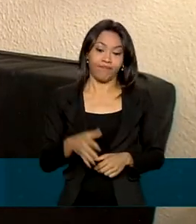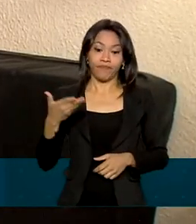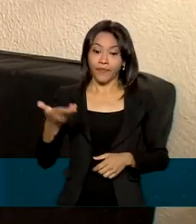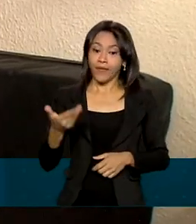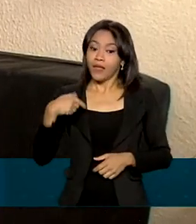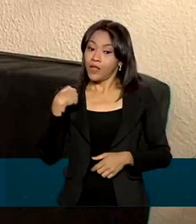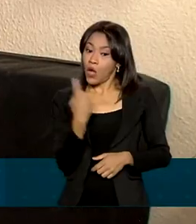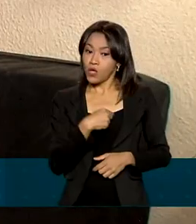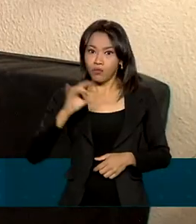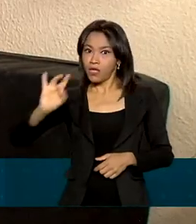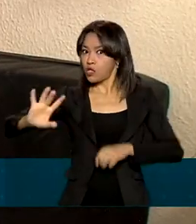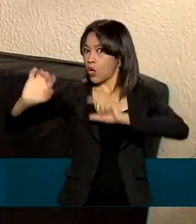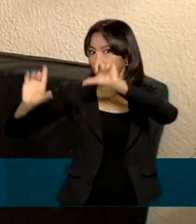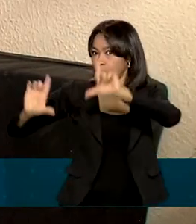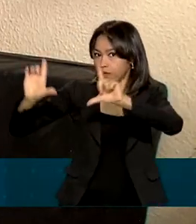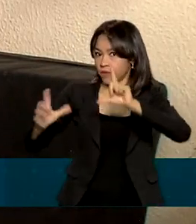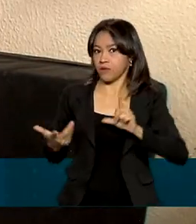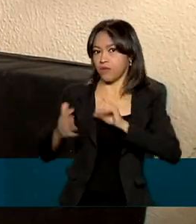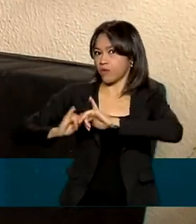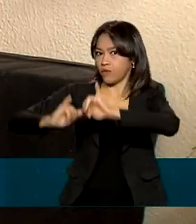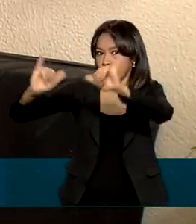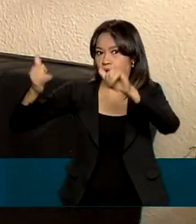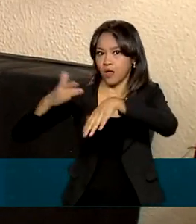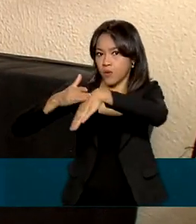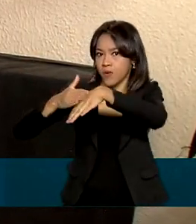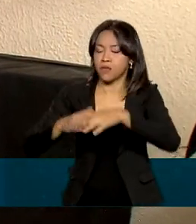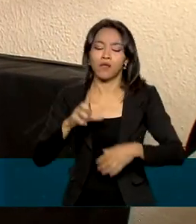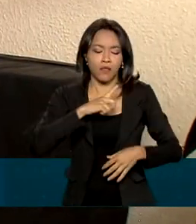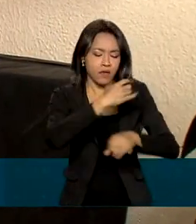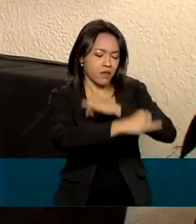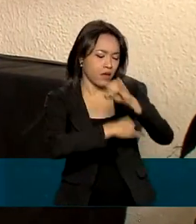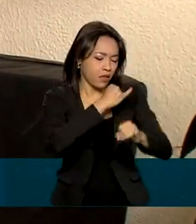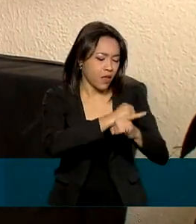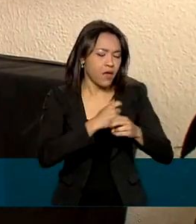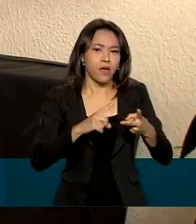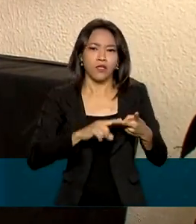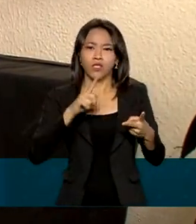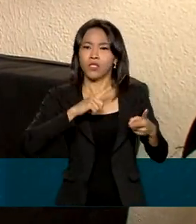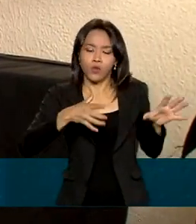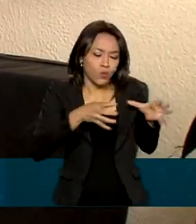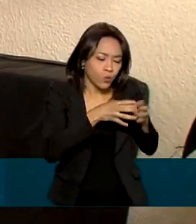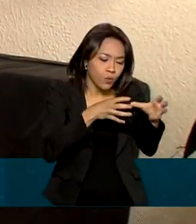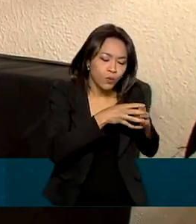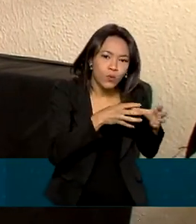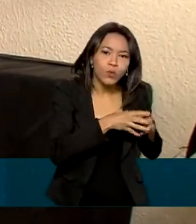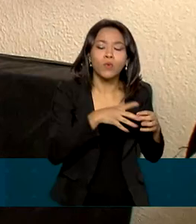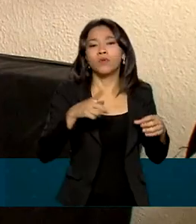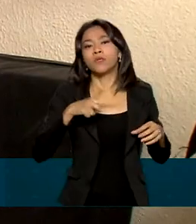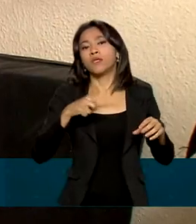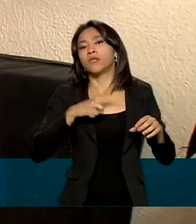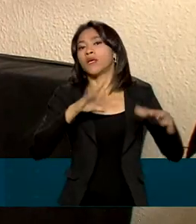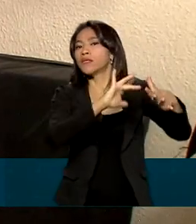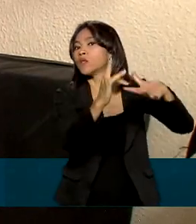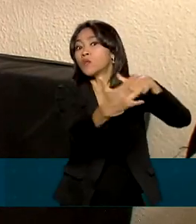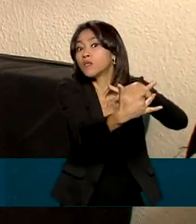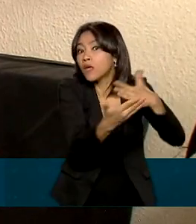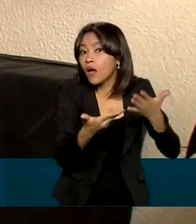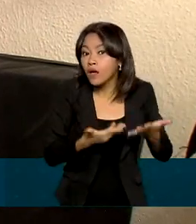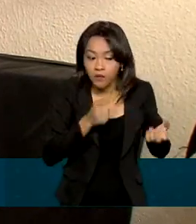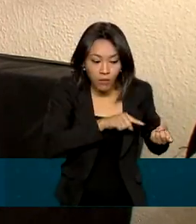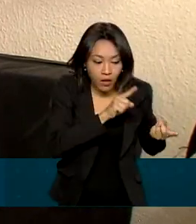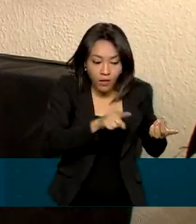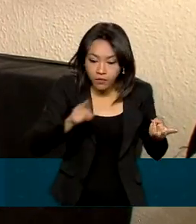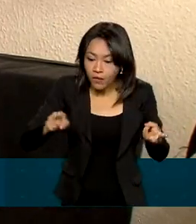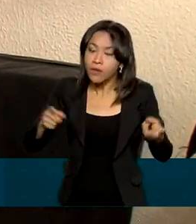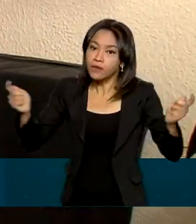não tem só a televisão. A gente tem a internet, a gente tem os grupos, a gente tem as redes sociais. Então, isso nos